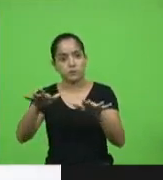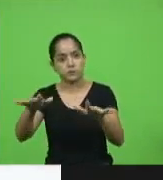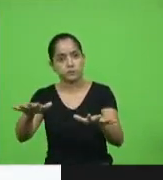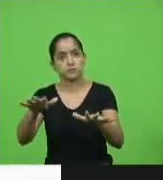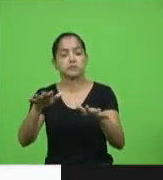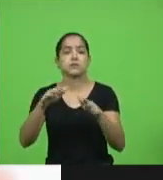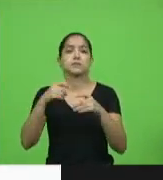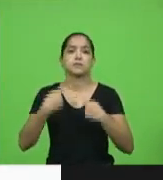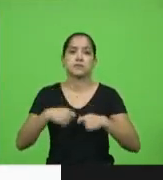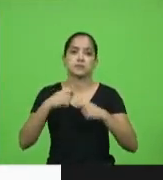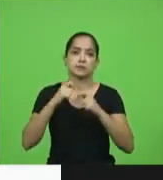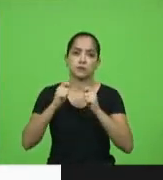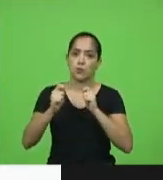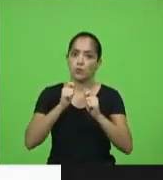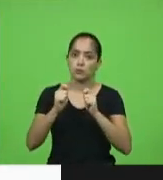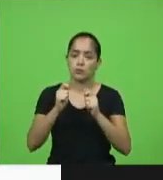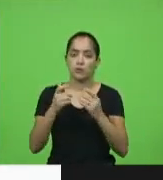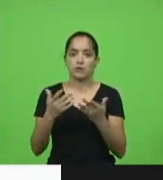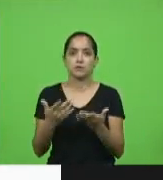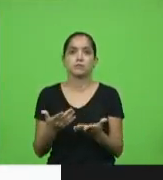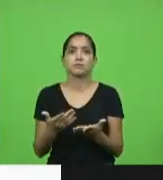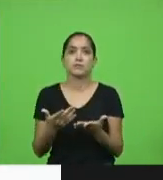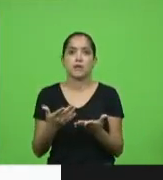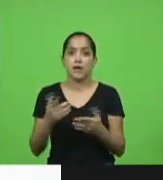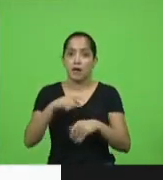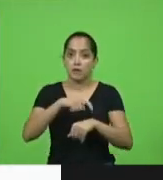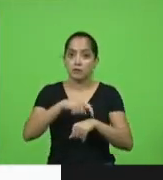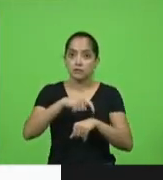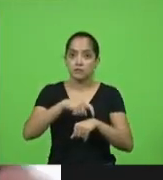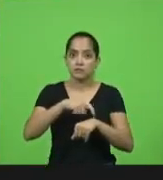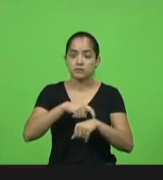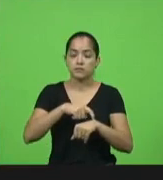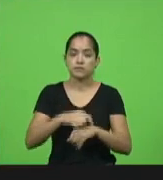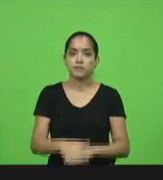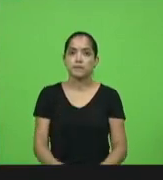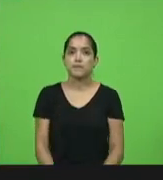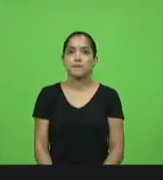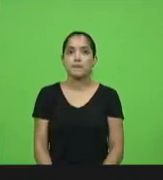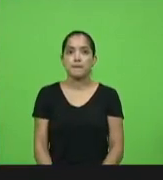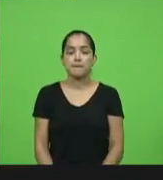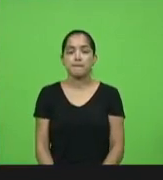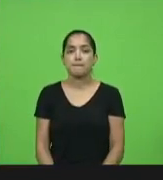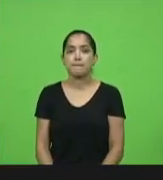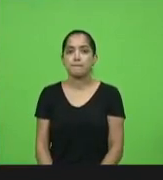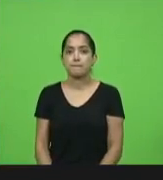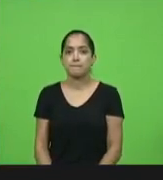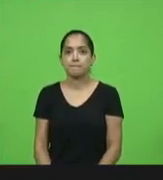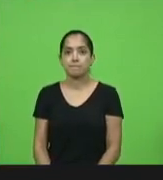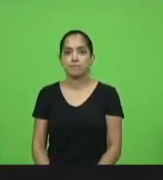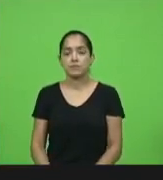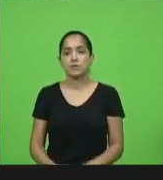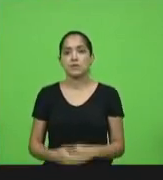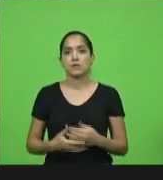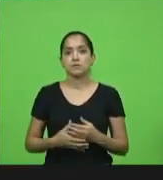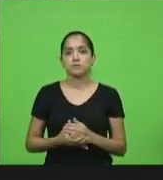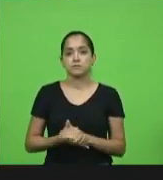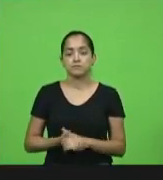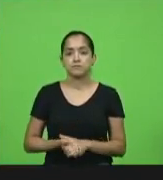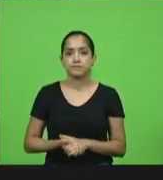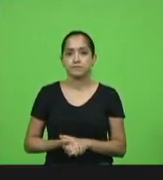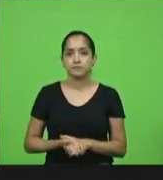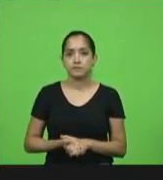-19 neste momento já estamos 30 segundos deputado para concluir por gentileza